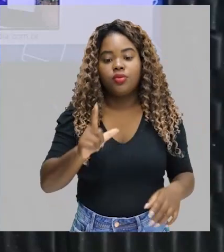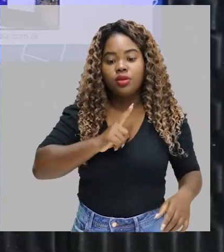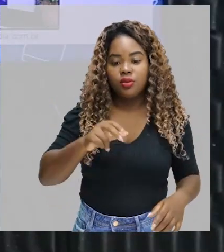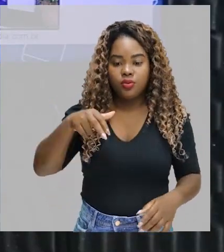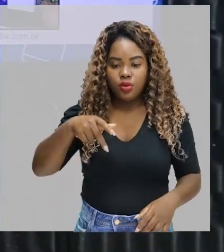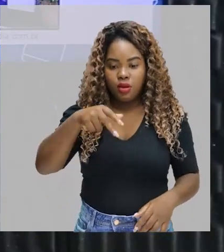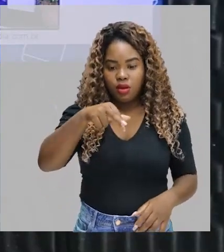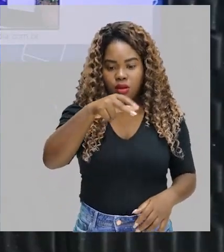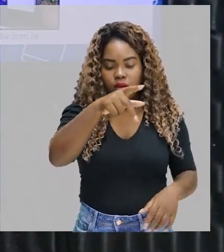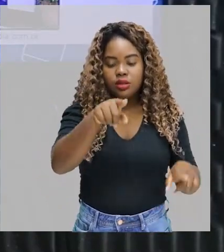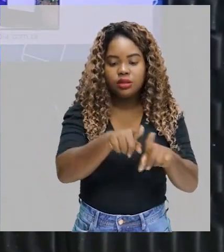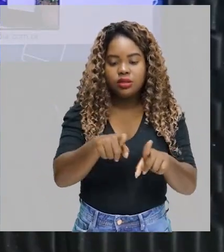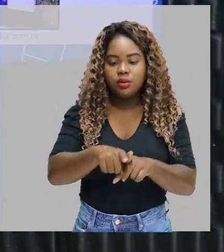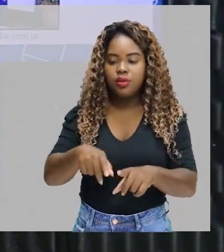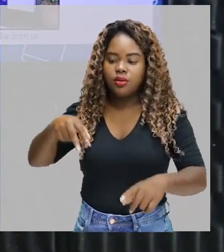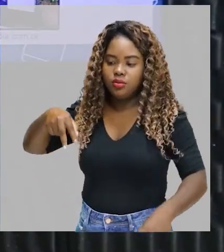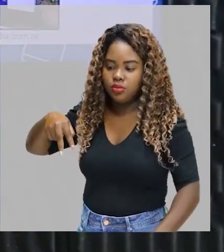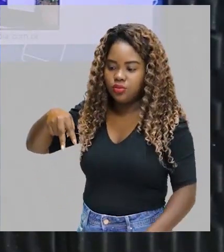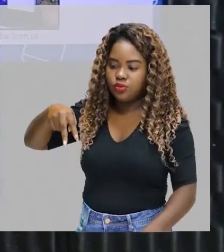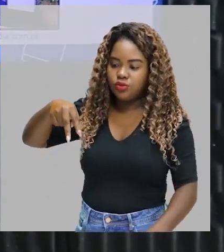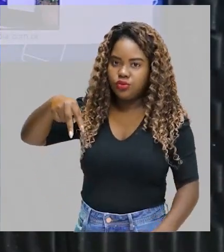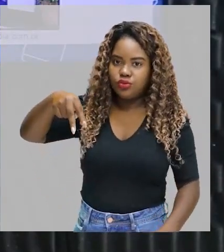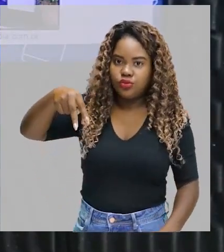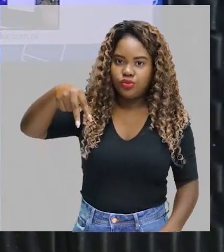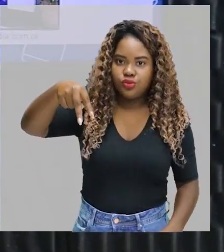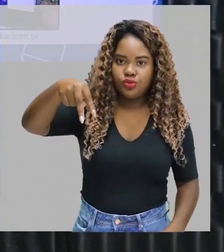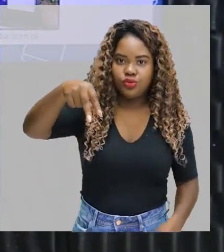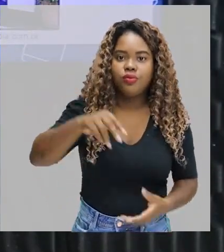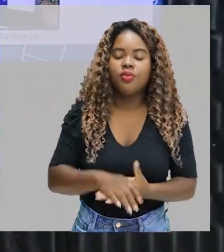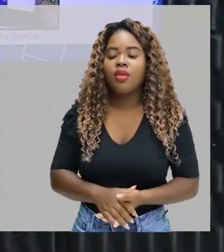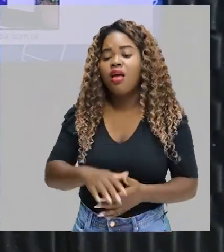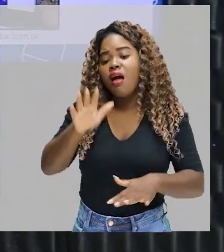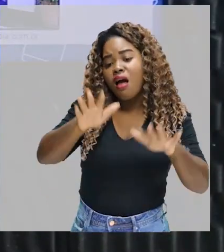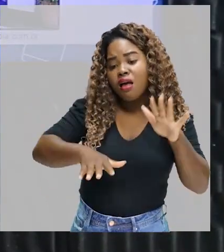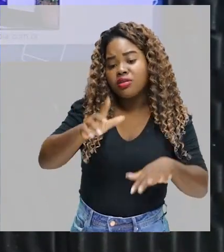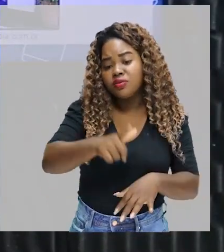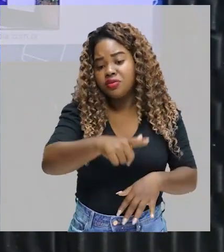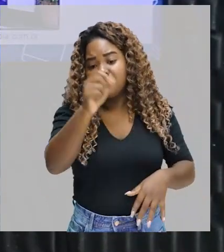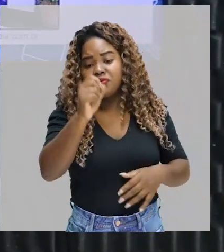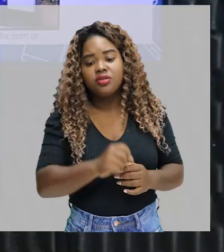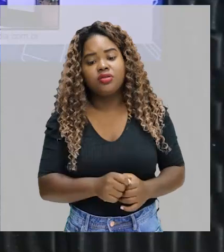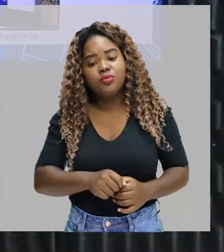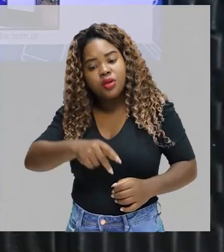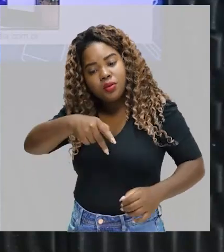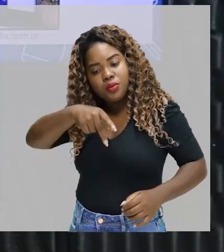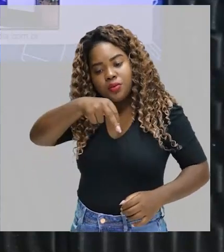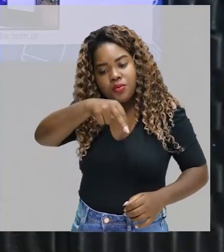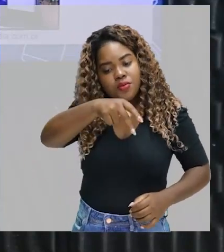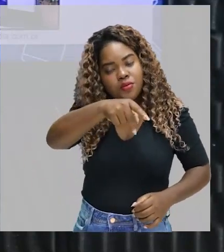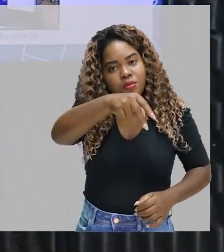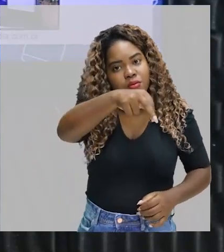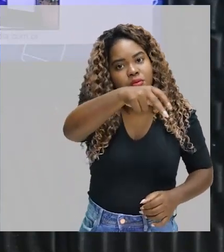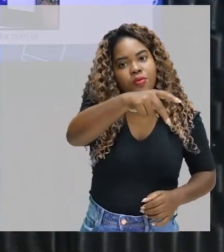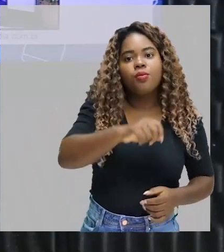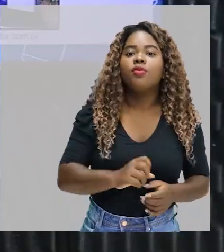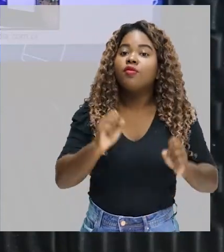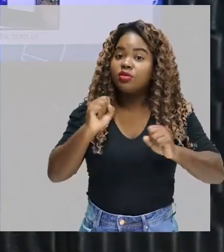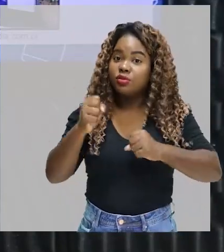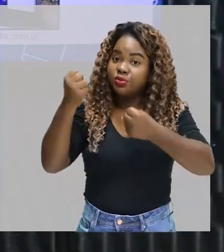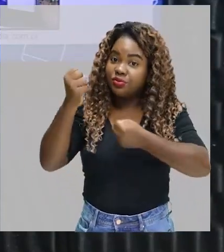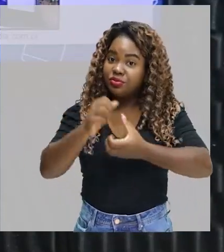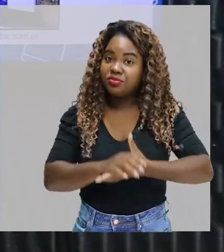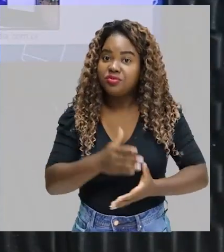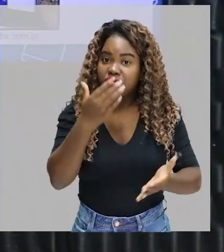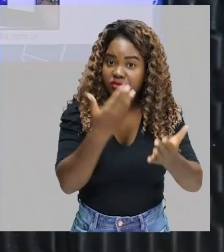a escada e nós temos o elevador. Às vezes, você optar por subir uma escada. Você vai fazer um esforço maior.